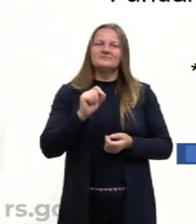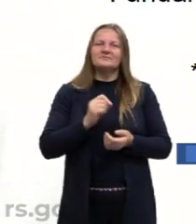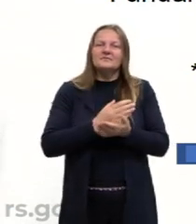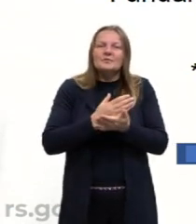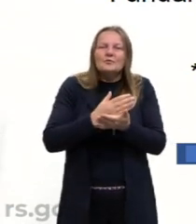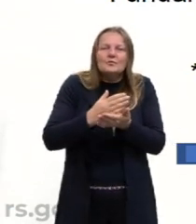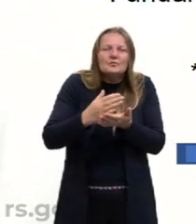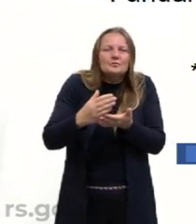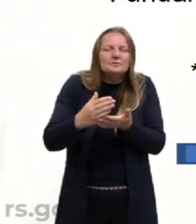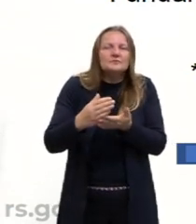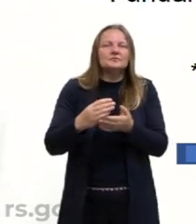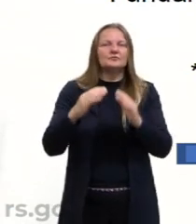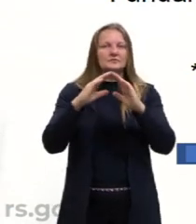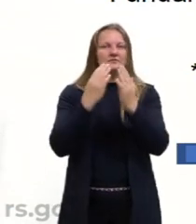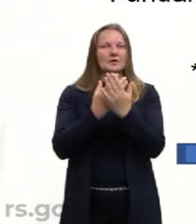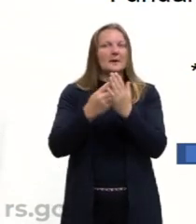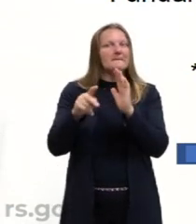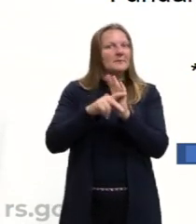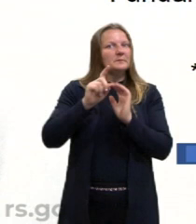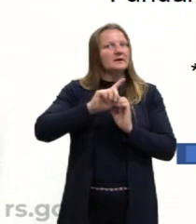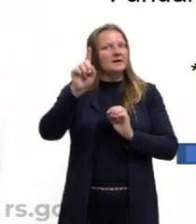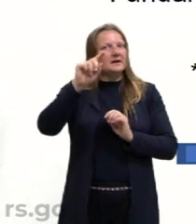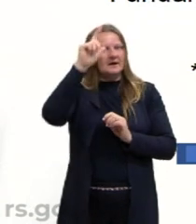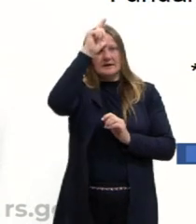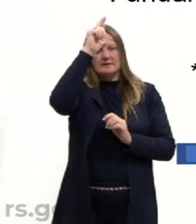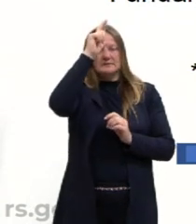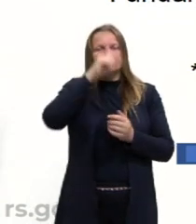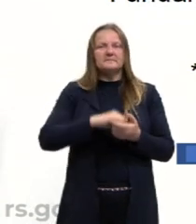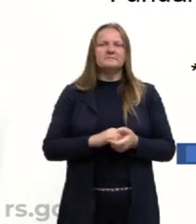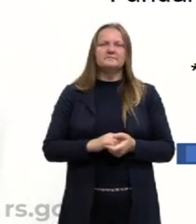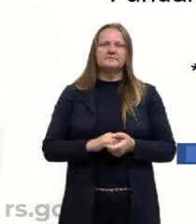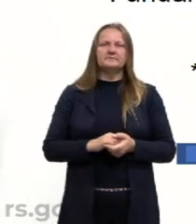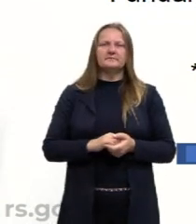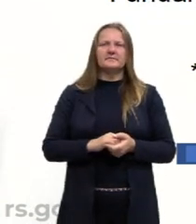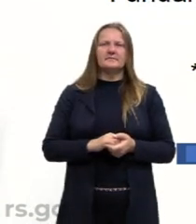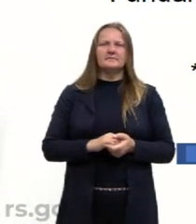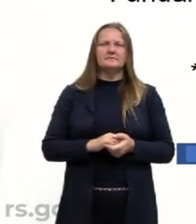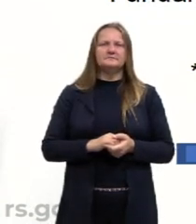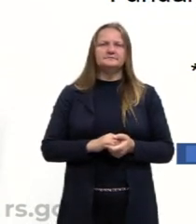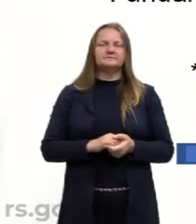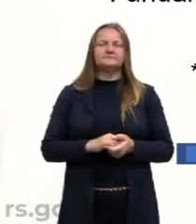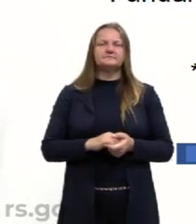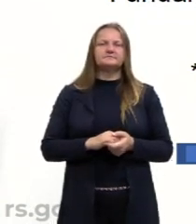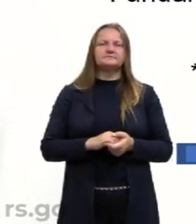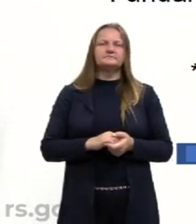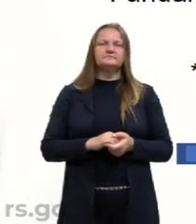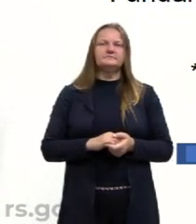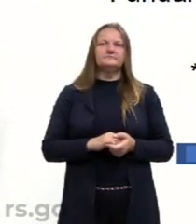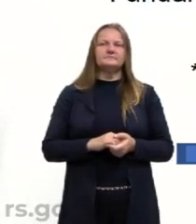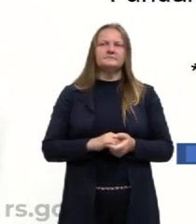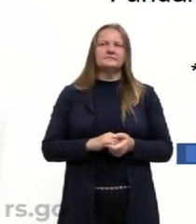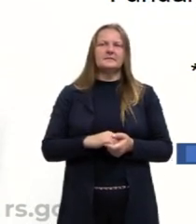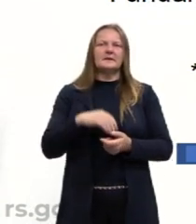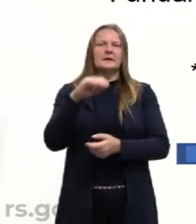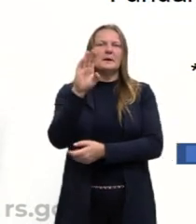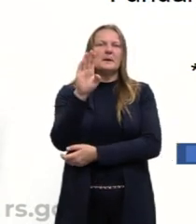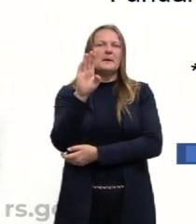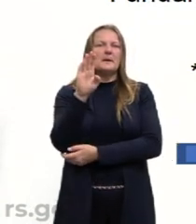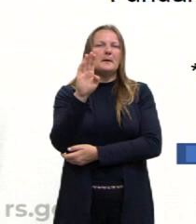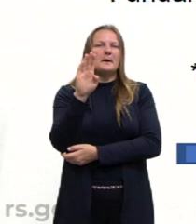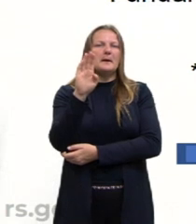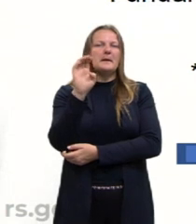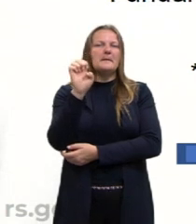a escola de Frankfurt, o próprio Adorno traz isso, achava o Benjamin, o Benjamin também fala isso, o Walter Benjamin,